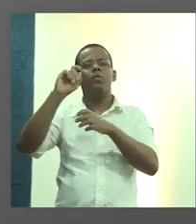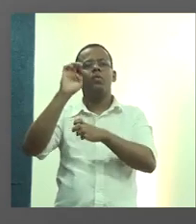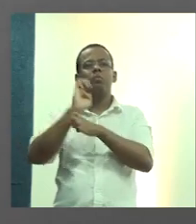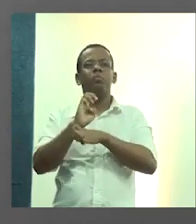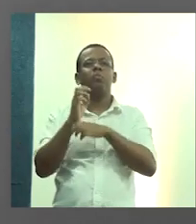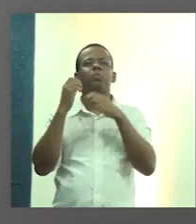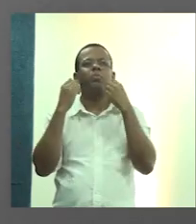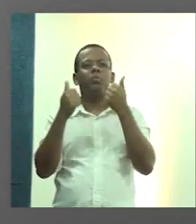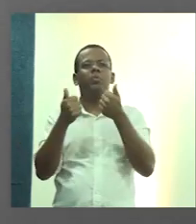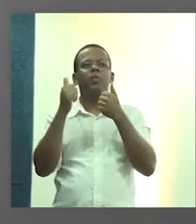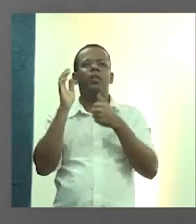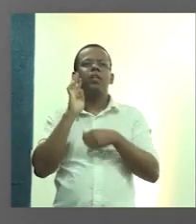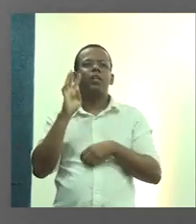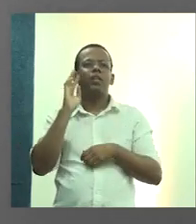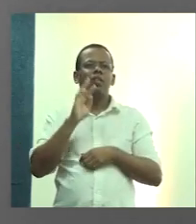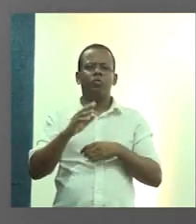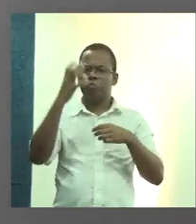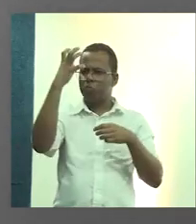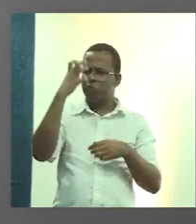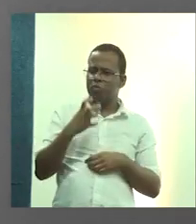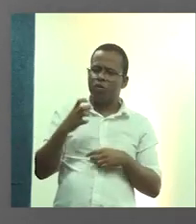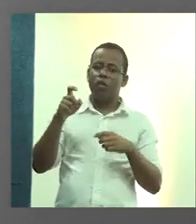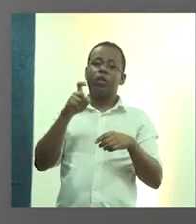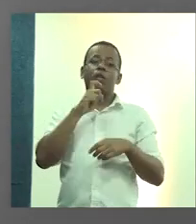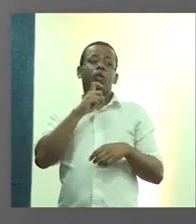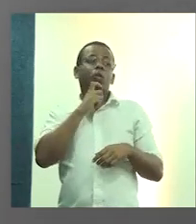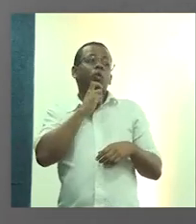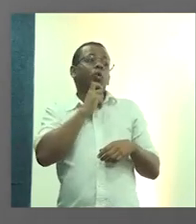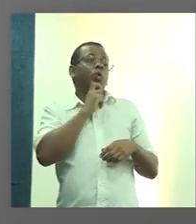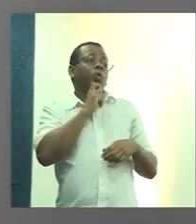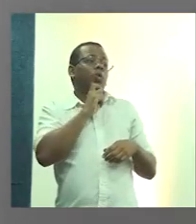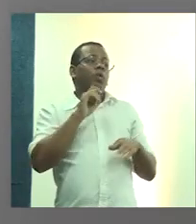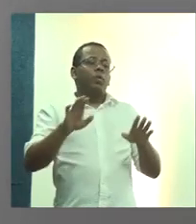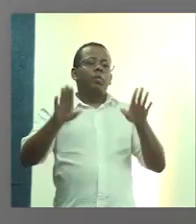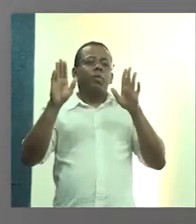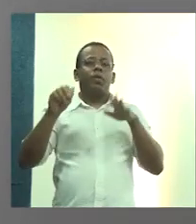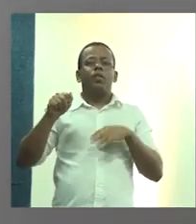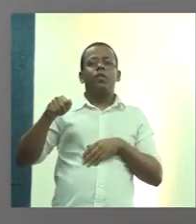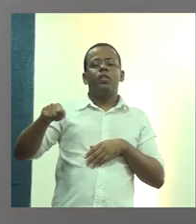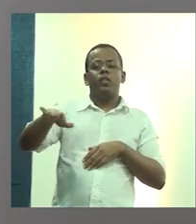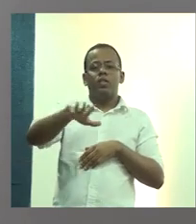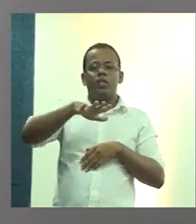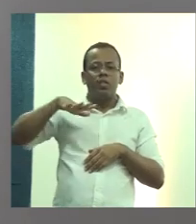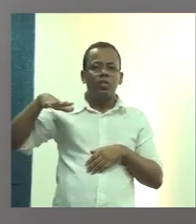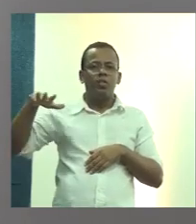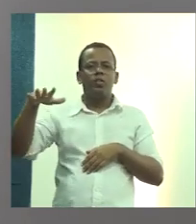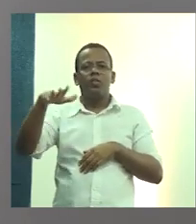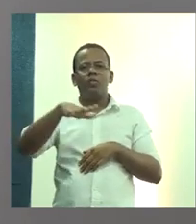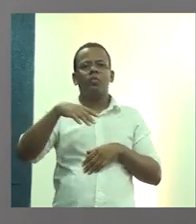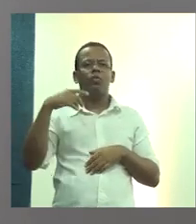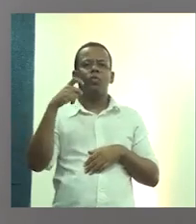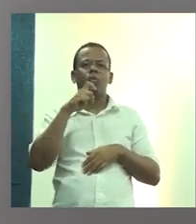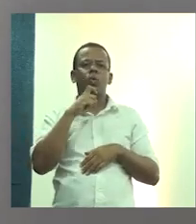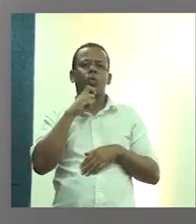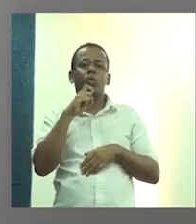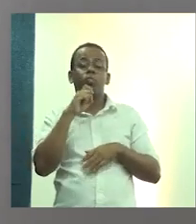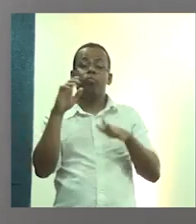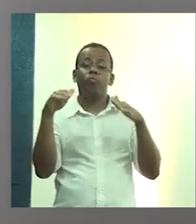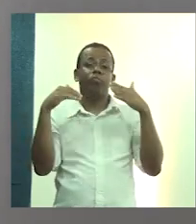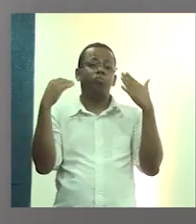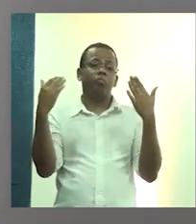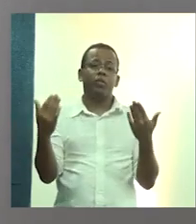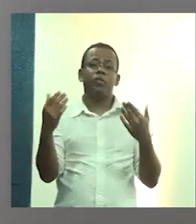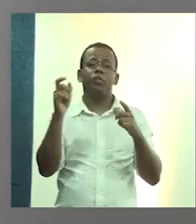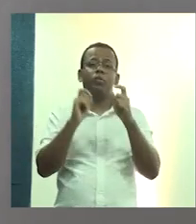um clima bem severo, em termos de frio, de umidade, enfim. Mas a região de Caxias do Sul é mais severa ainda. então,